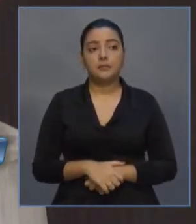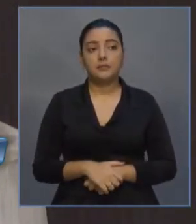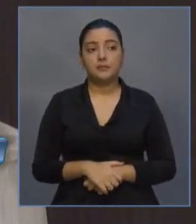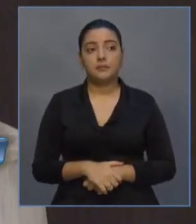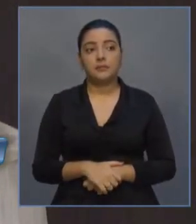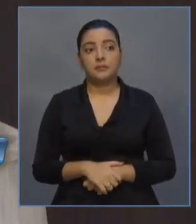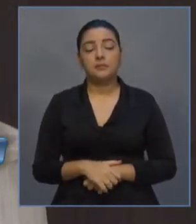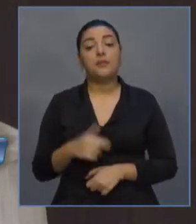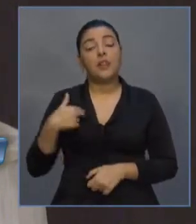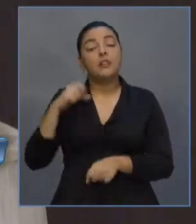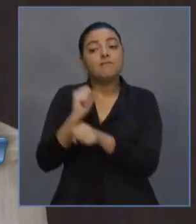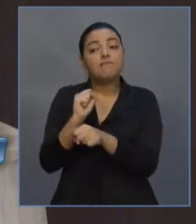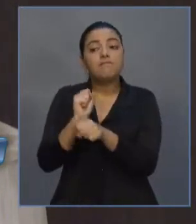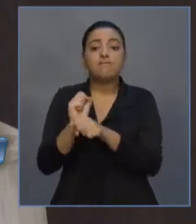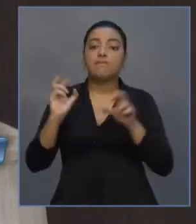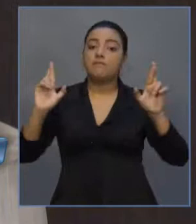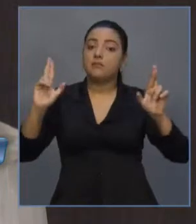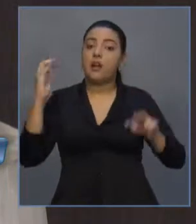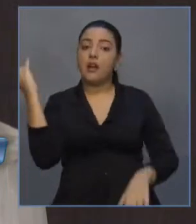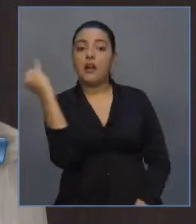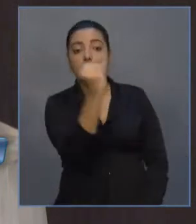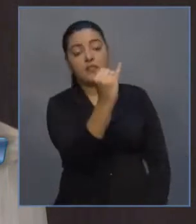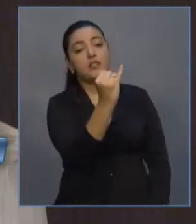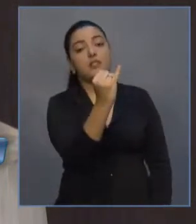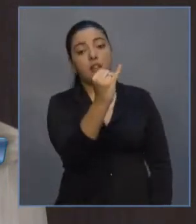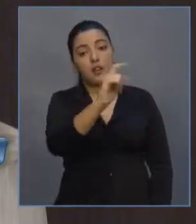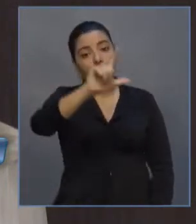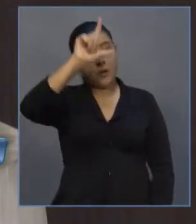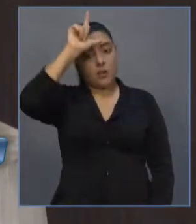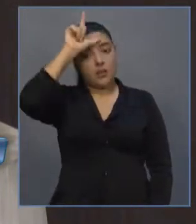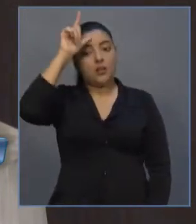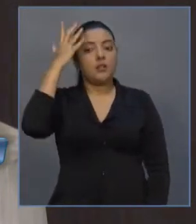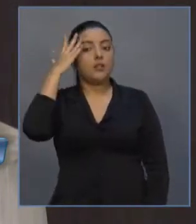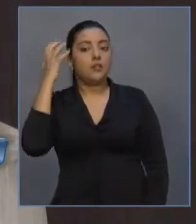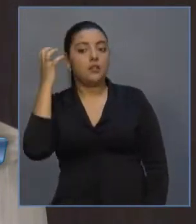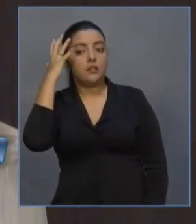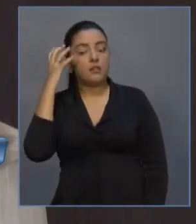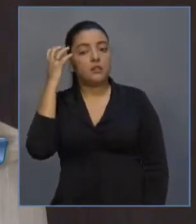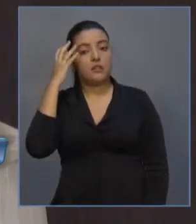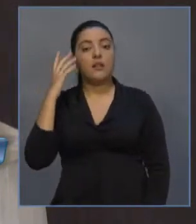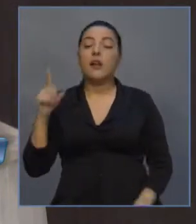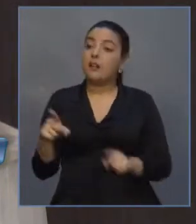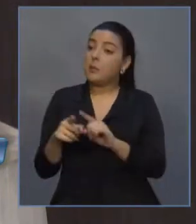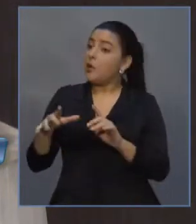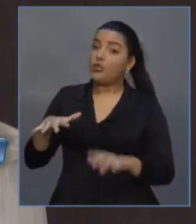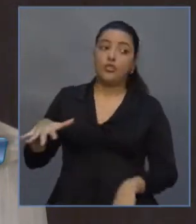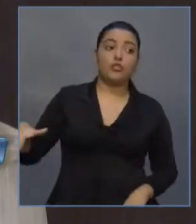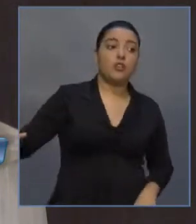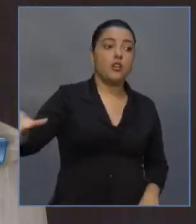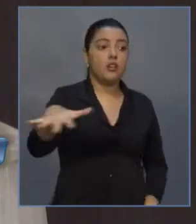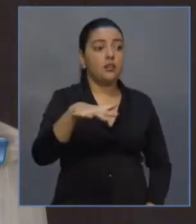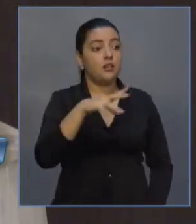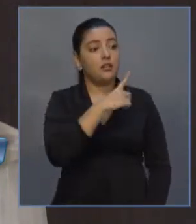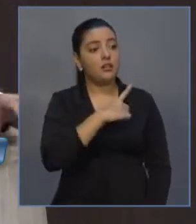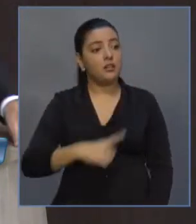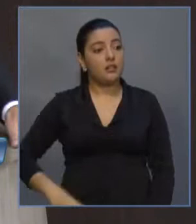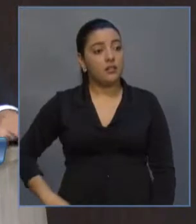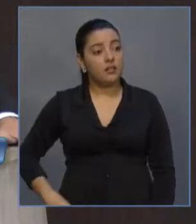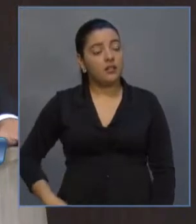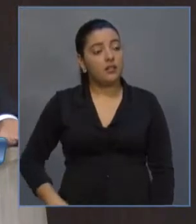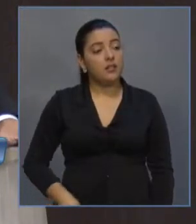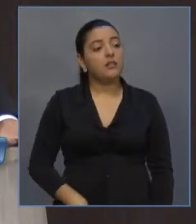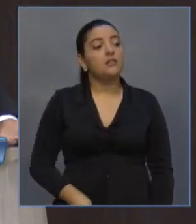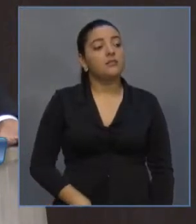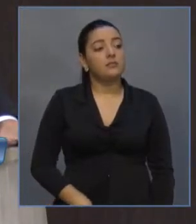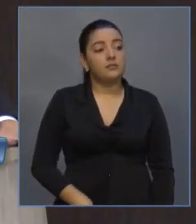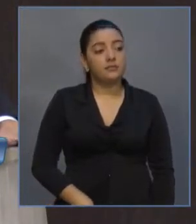Eu espero, já comuniquei ao líder do governo, comunicando agora a base do governo, que se esta matéria